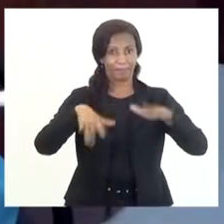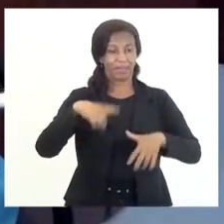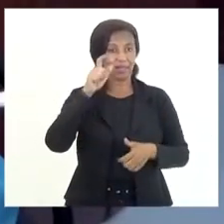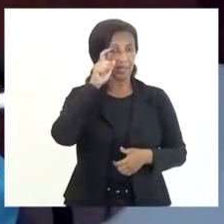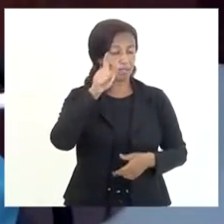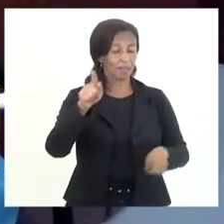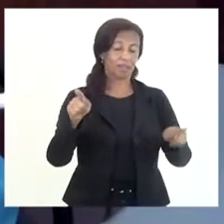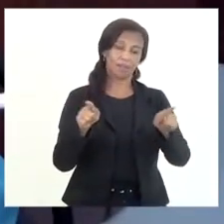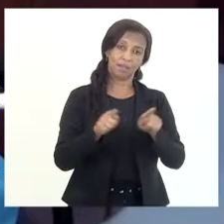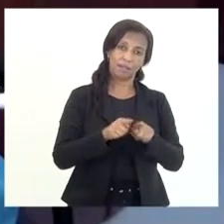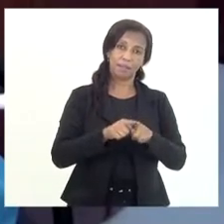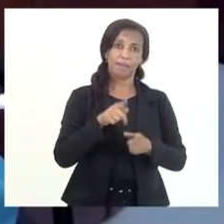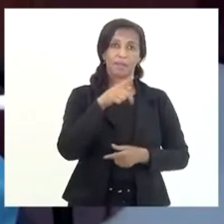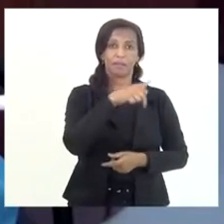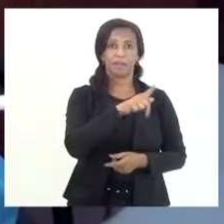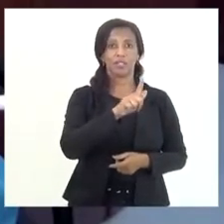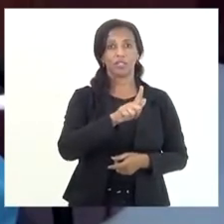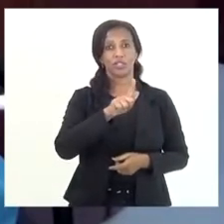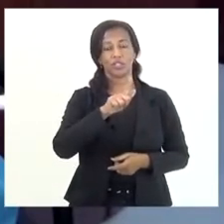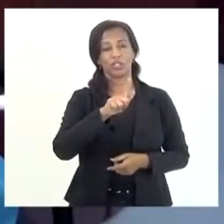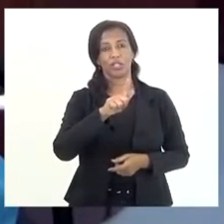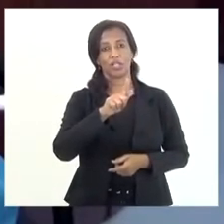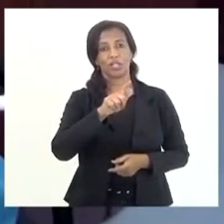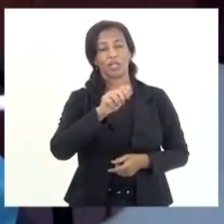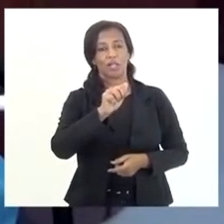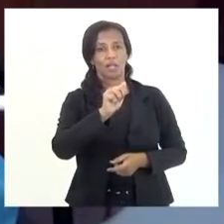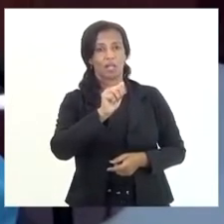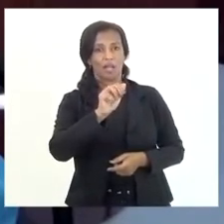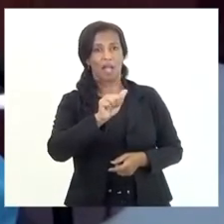também para a Procuradoria da Dívida Ativa, na minha visão.